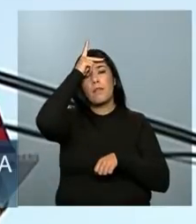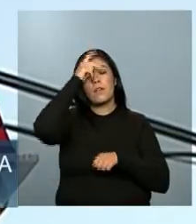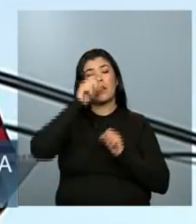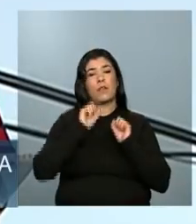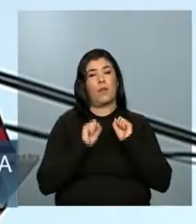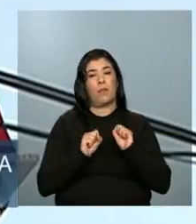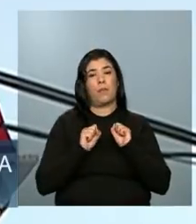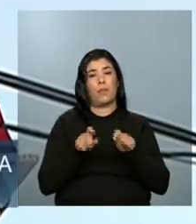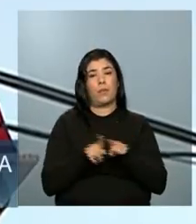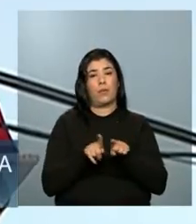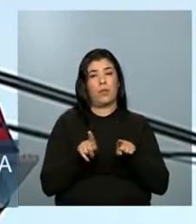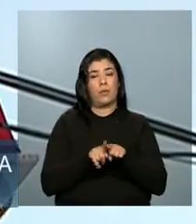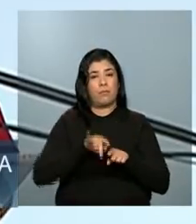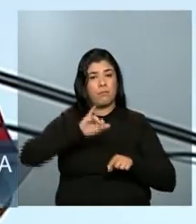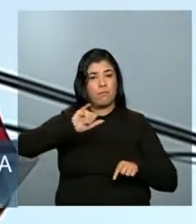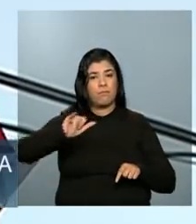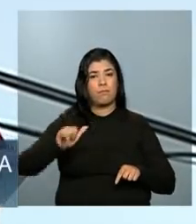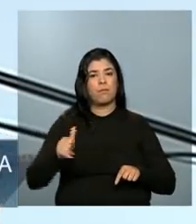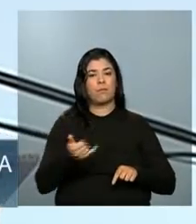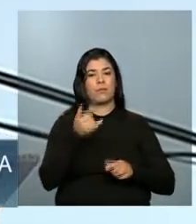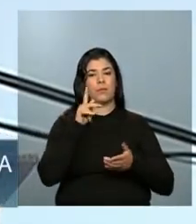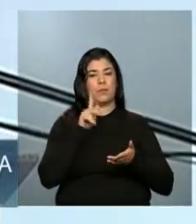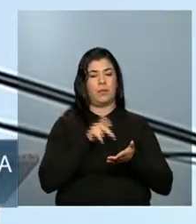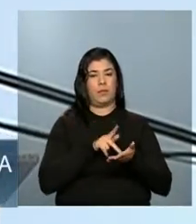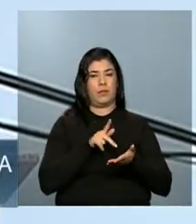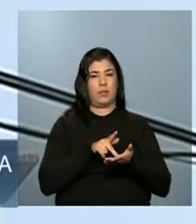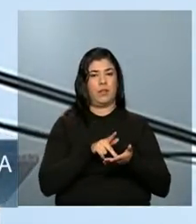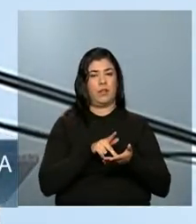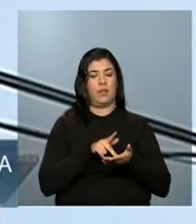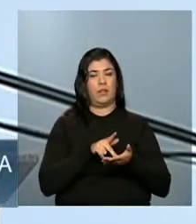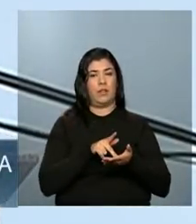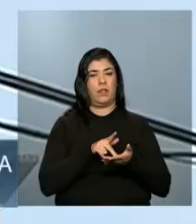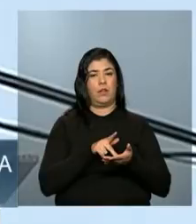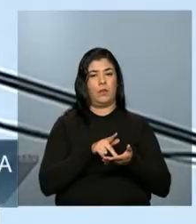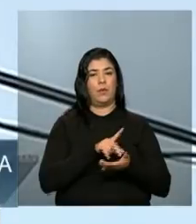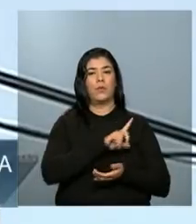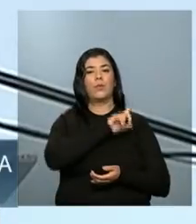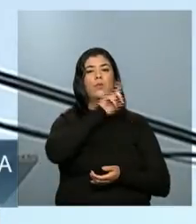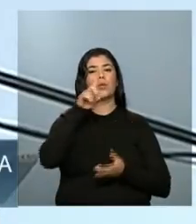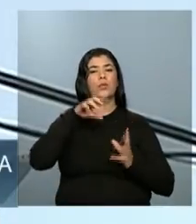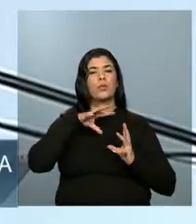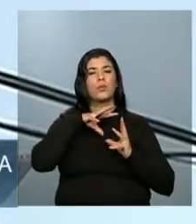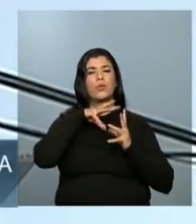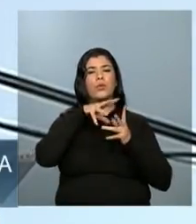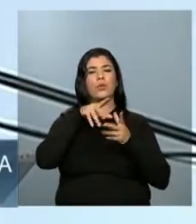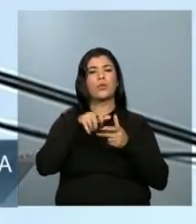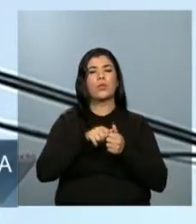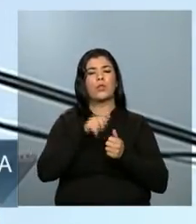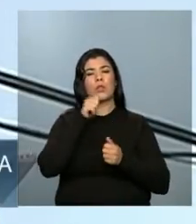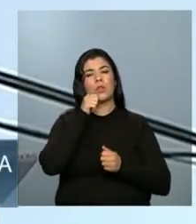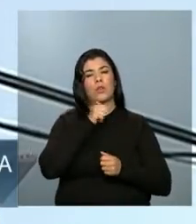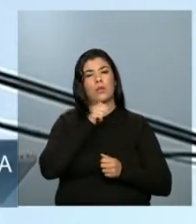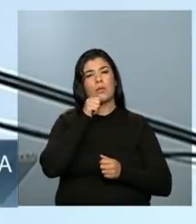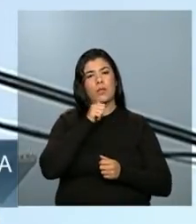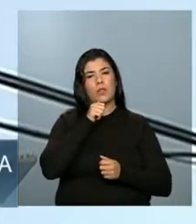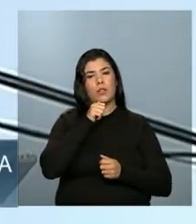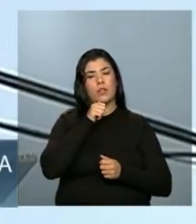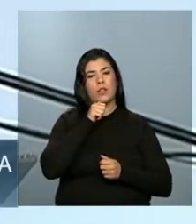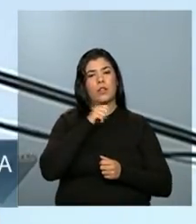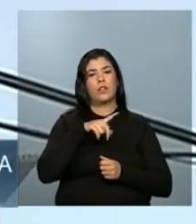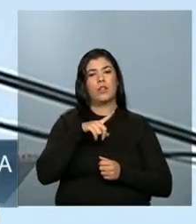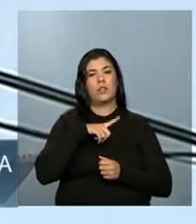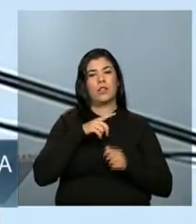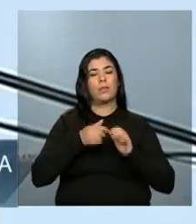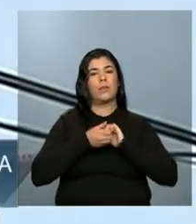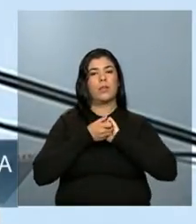aproveitar o Dia Internacional da Mulher e